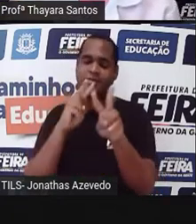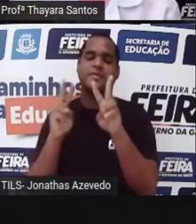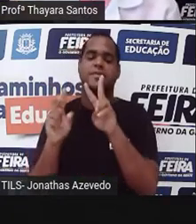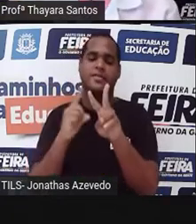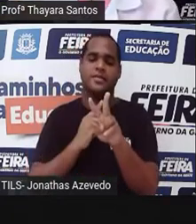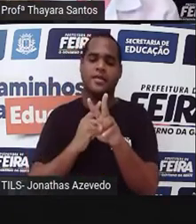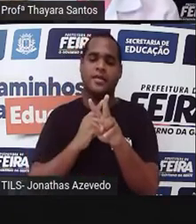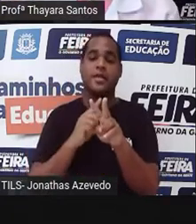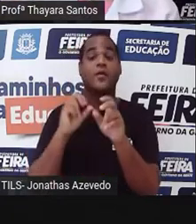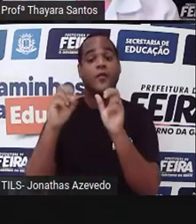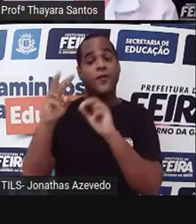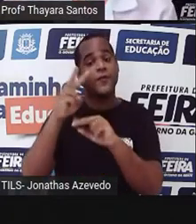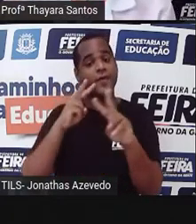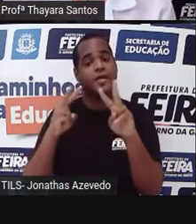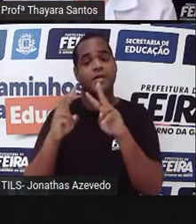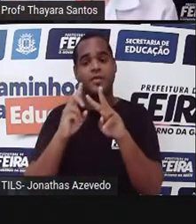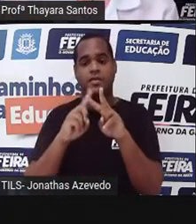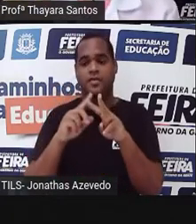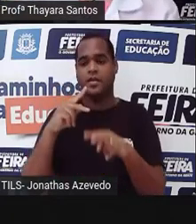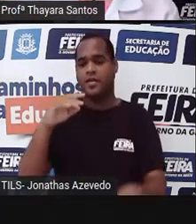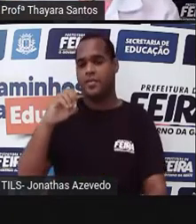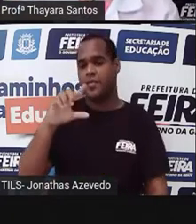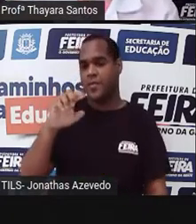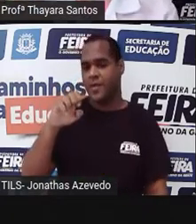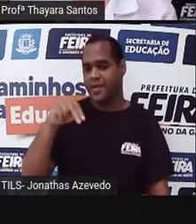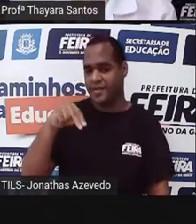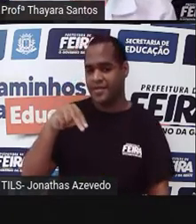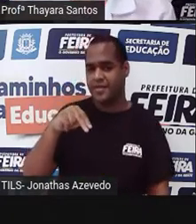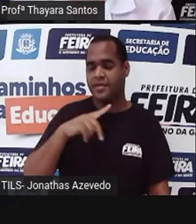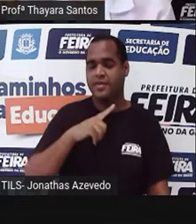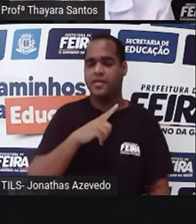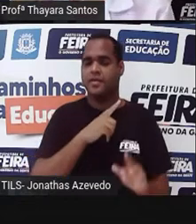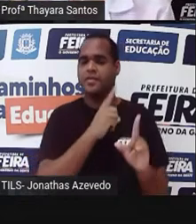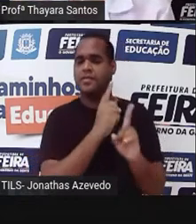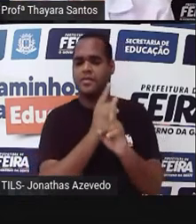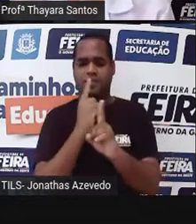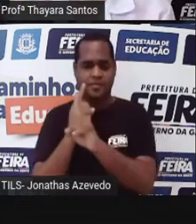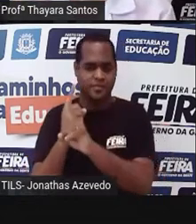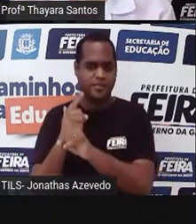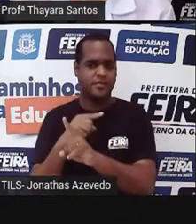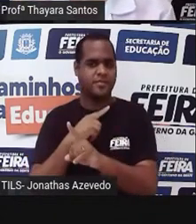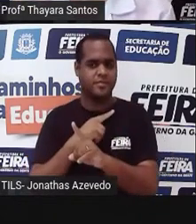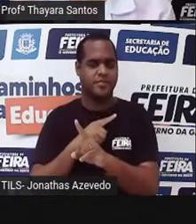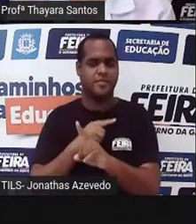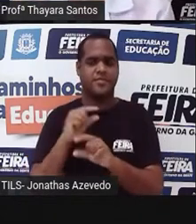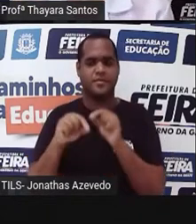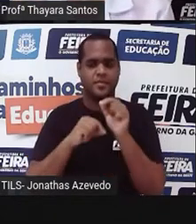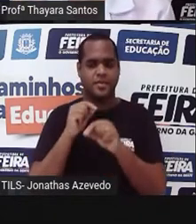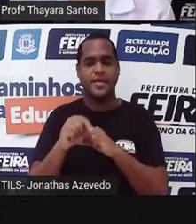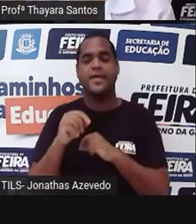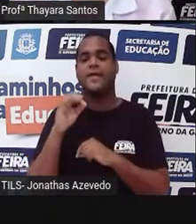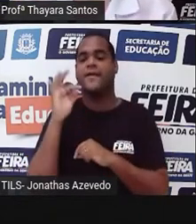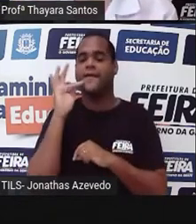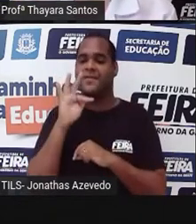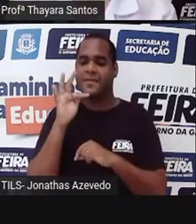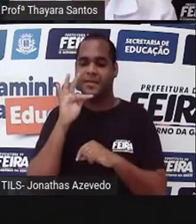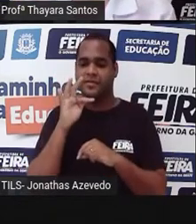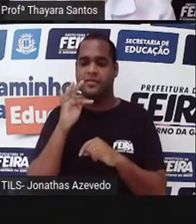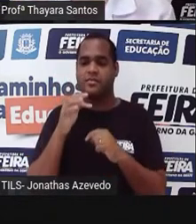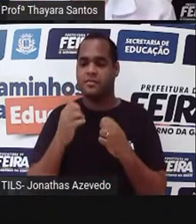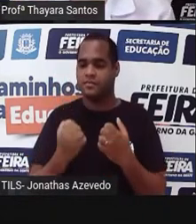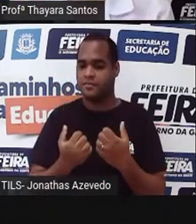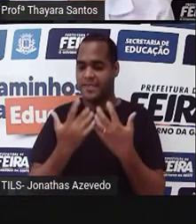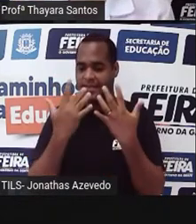É o vento que leva o grão de pólen e ele acaba encontrando o estróbilo feminino e vai fertilizar,